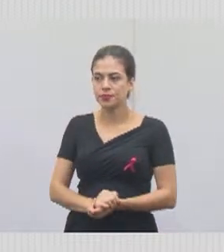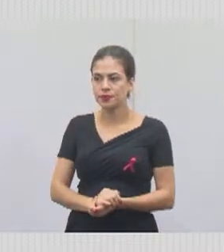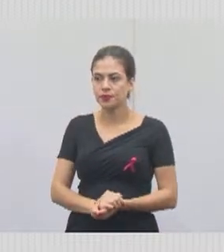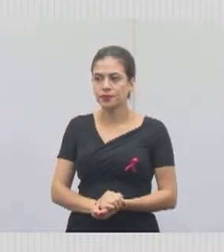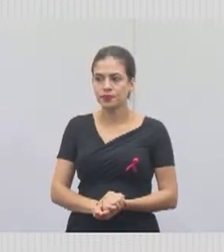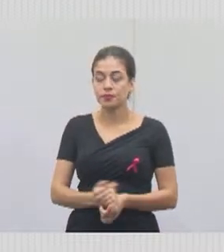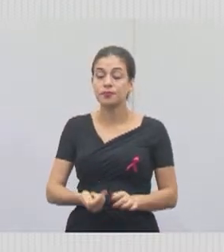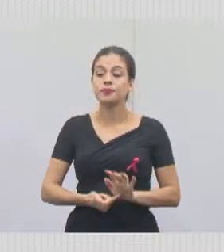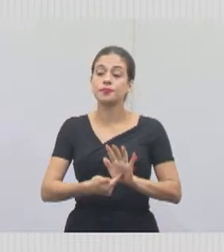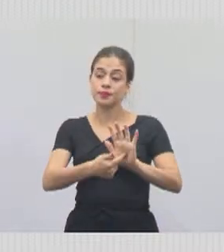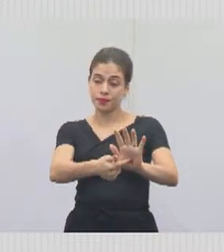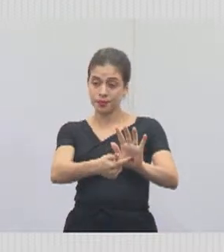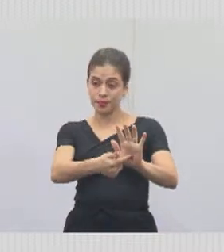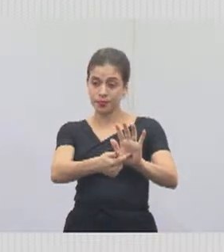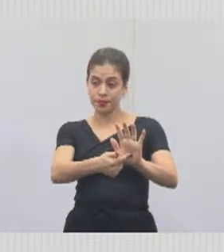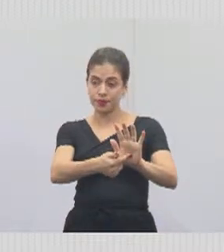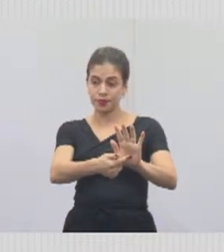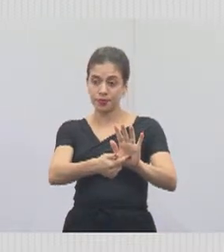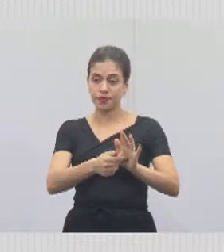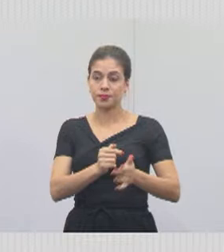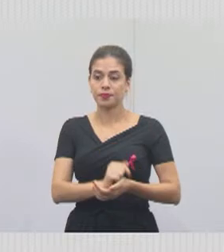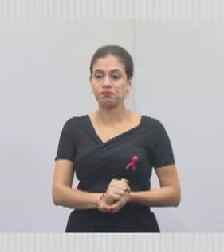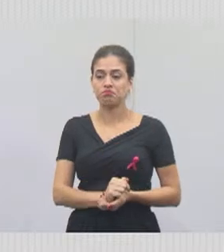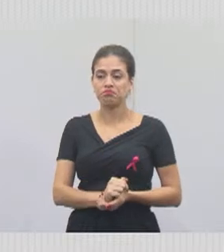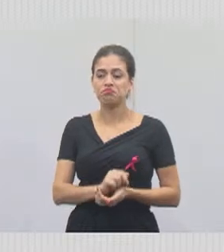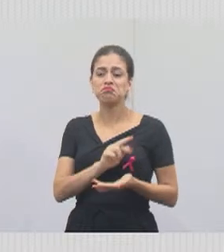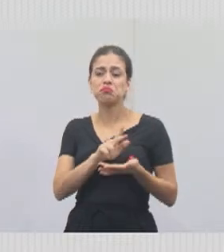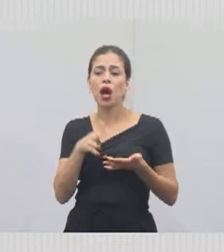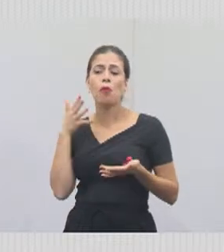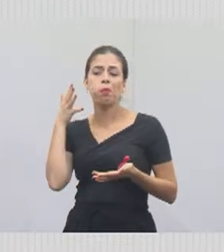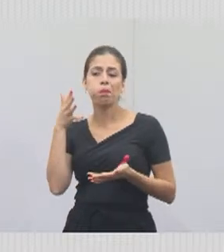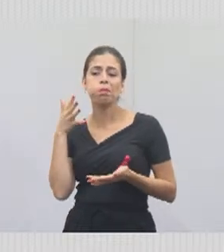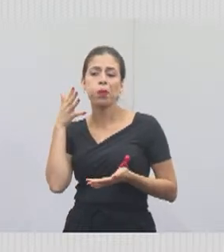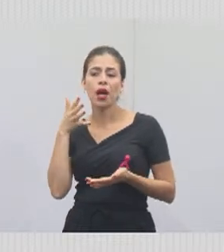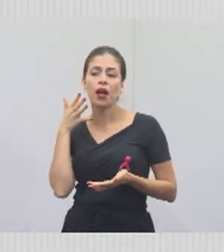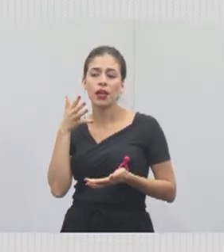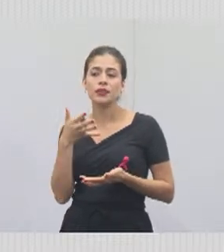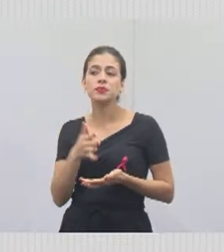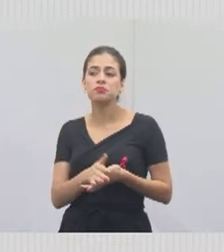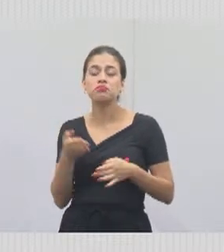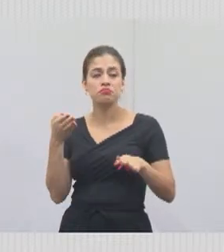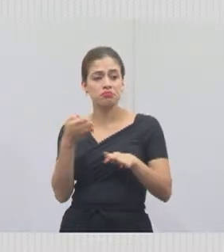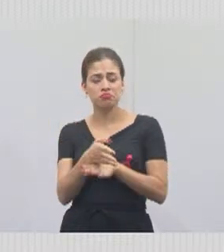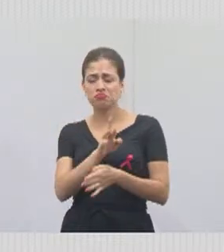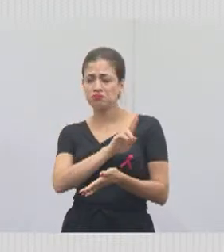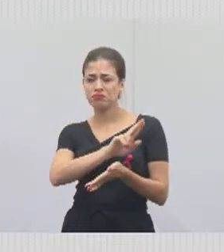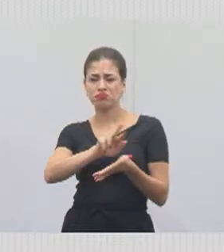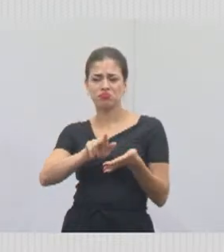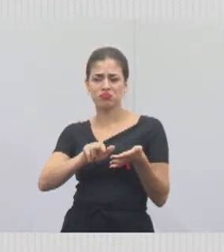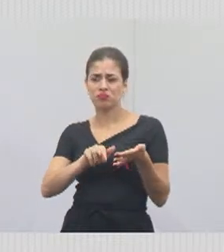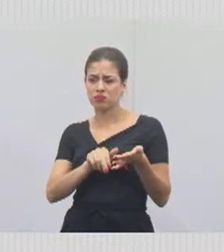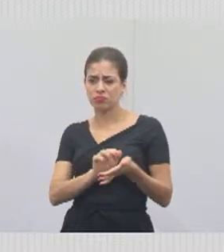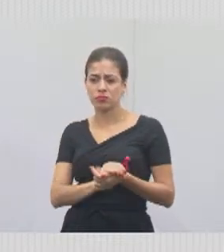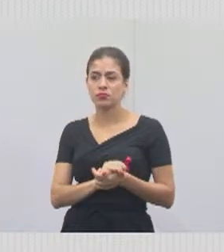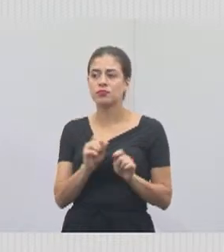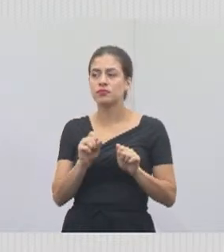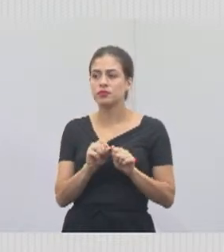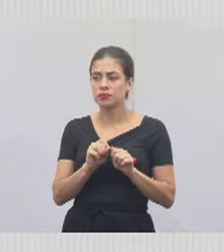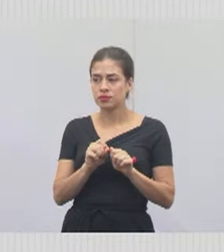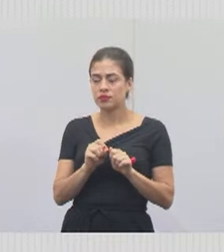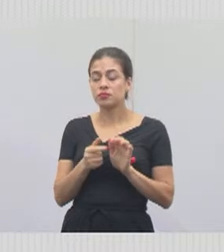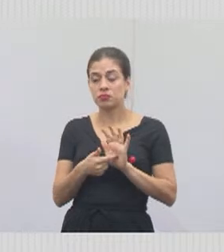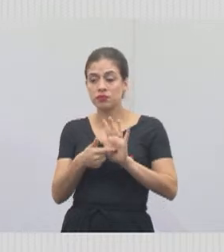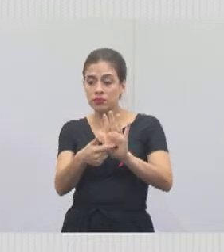apresentado algumas palestras, inclusive eu participei de várias, e também foi feita uma